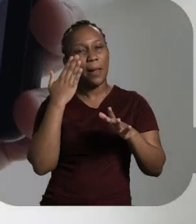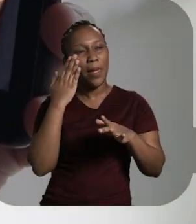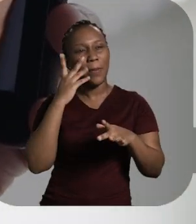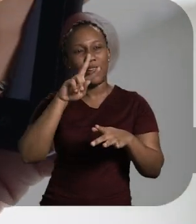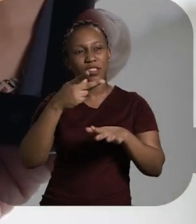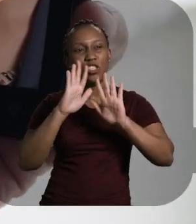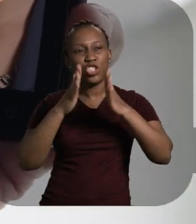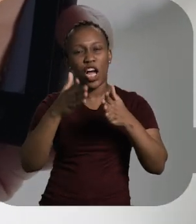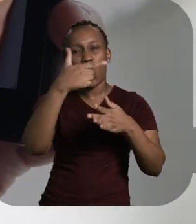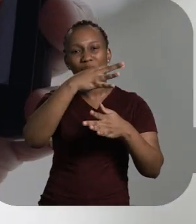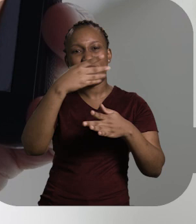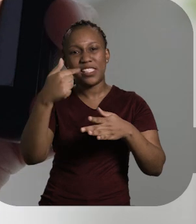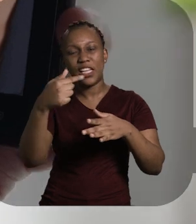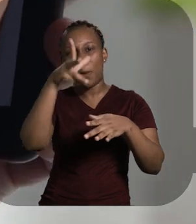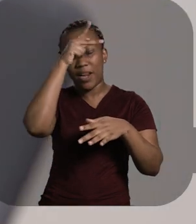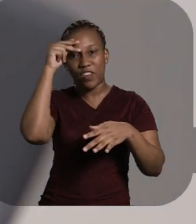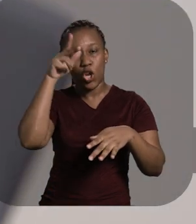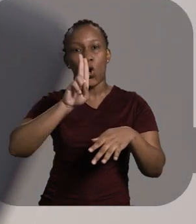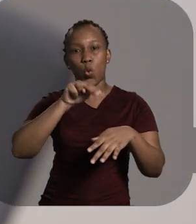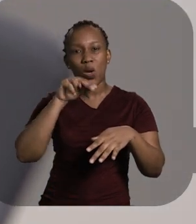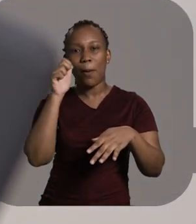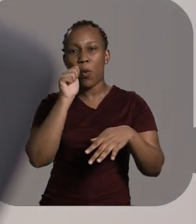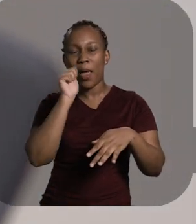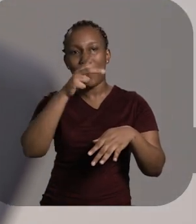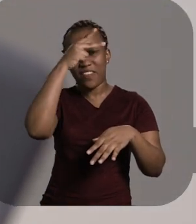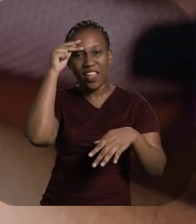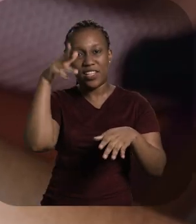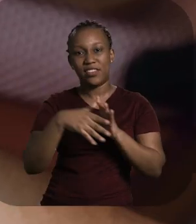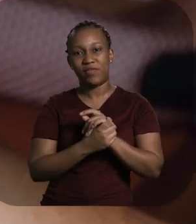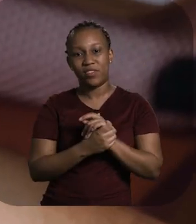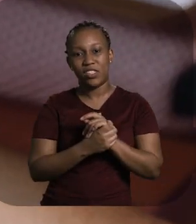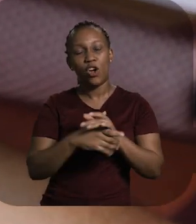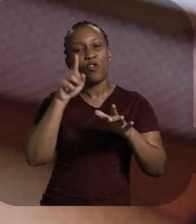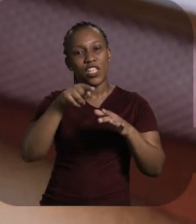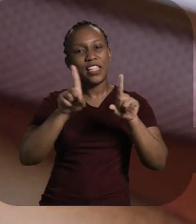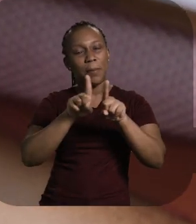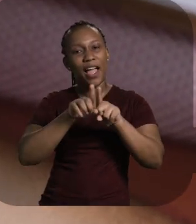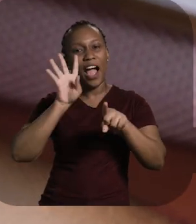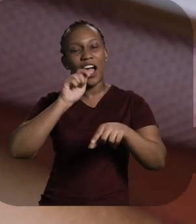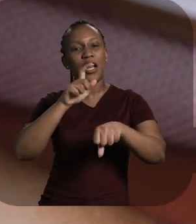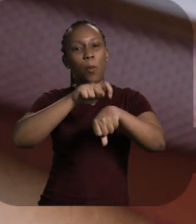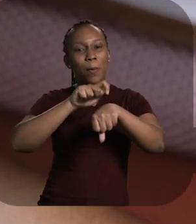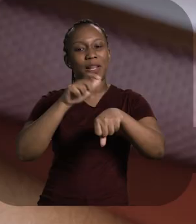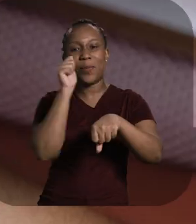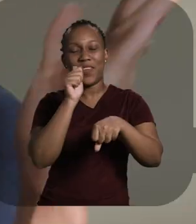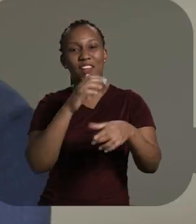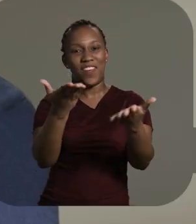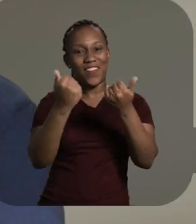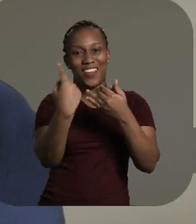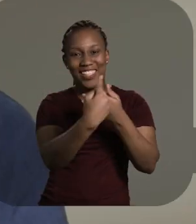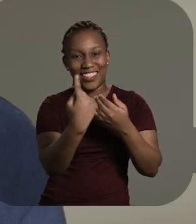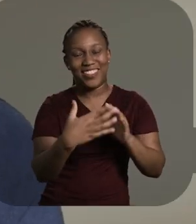Sabia que BH já teve 47 prefeitos e nunca teve uma prefeita? Se você também acha que chegou a vez das mulheres,